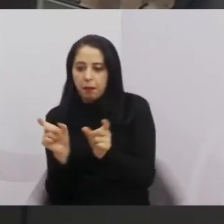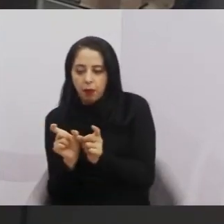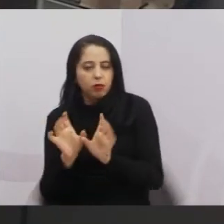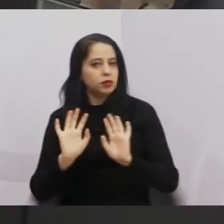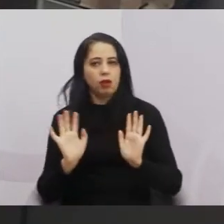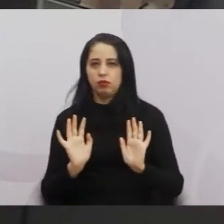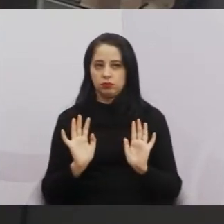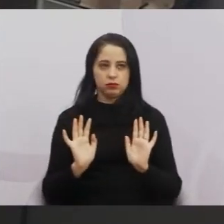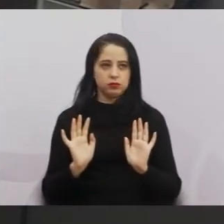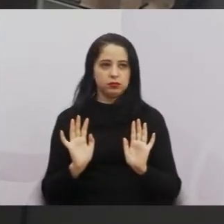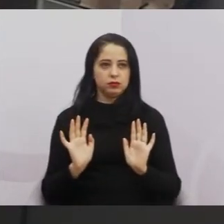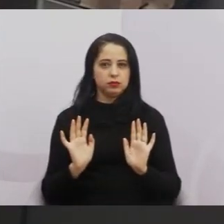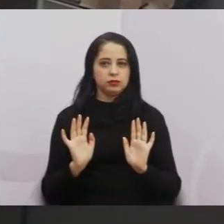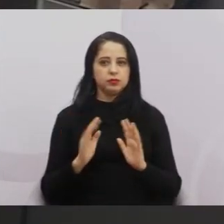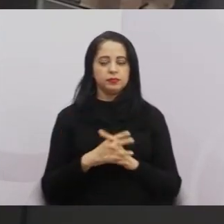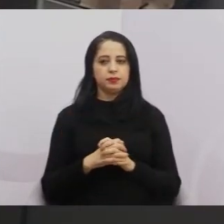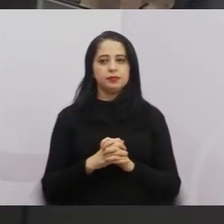fica menos.